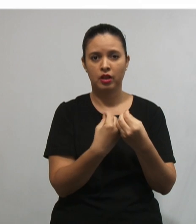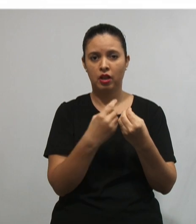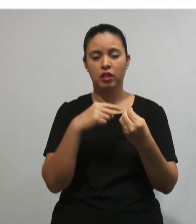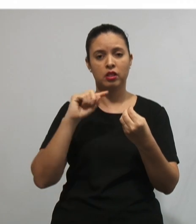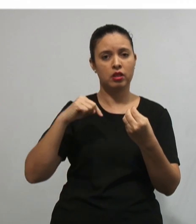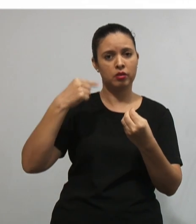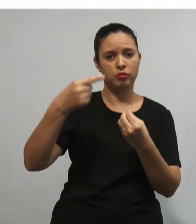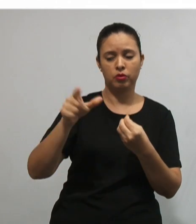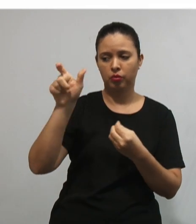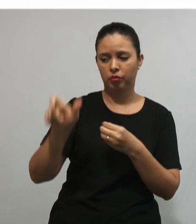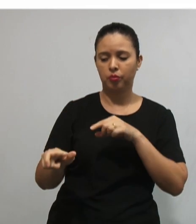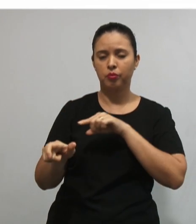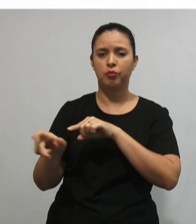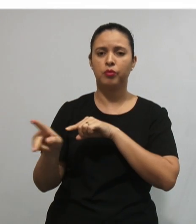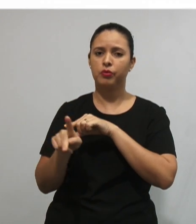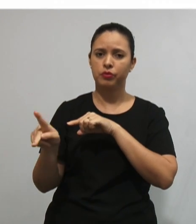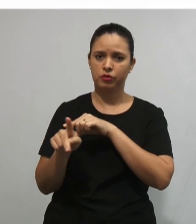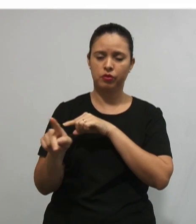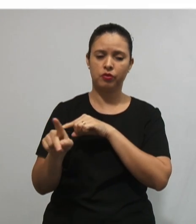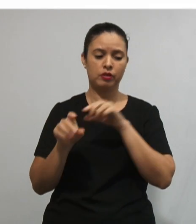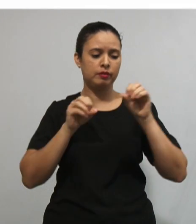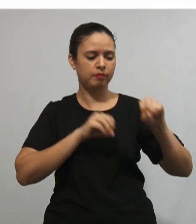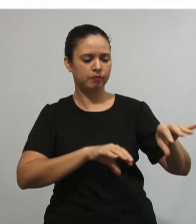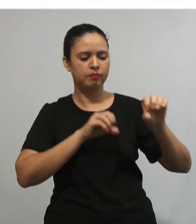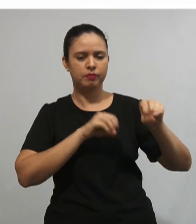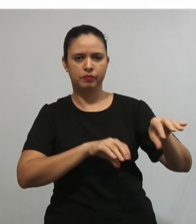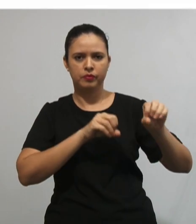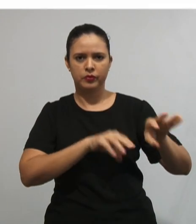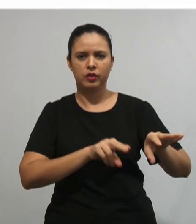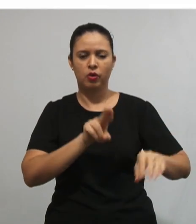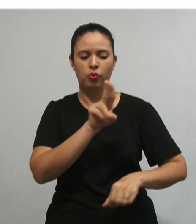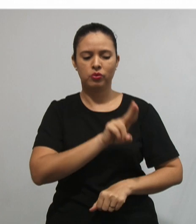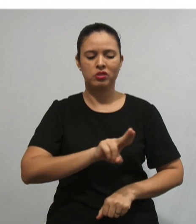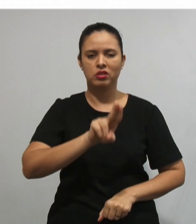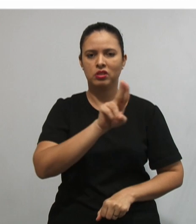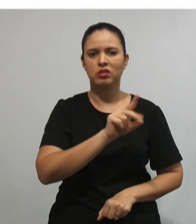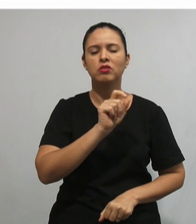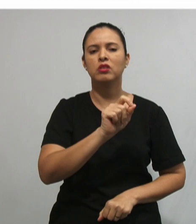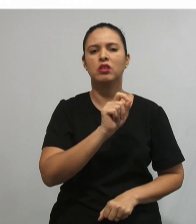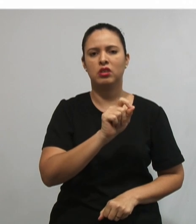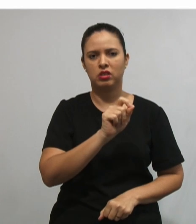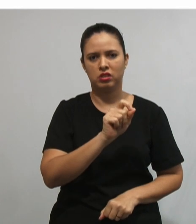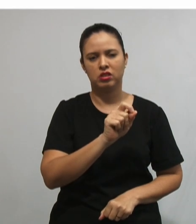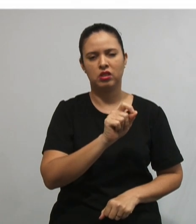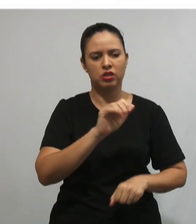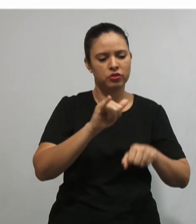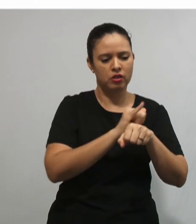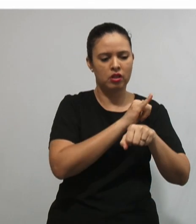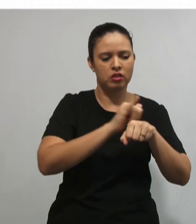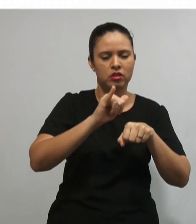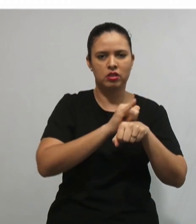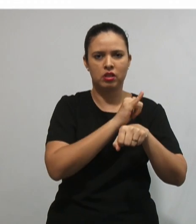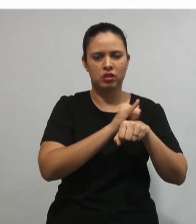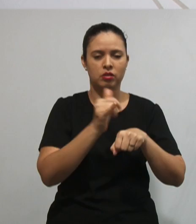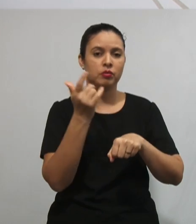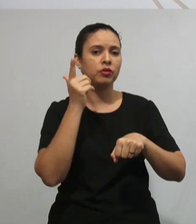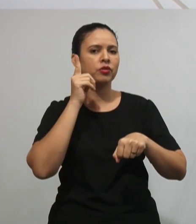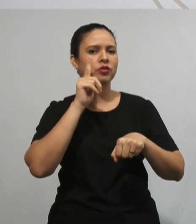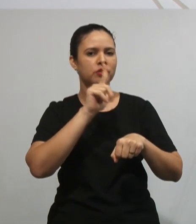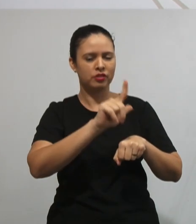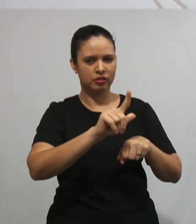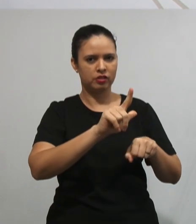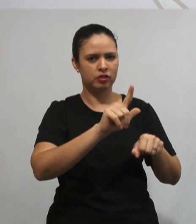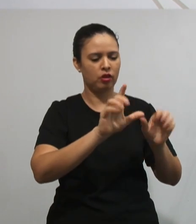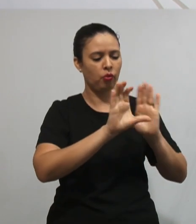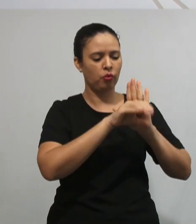recursos e princípios que levem os alunos de uma aprendizagem conceitual a uma aprendizagem significativa. Por quê? O